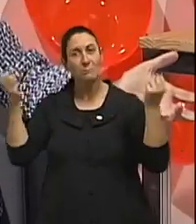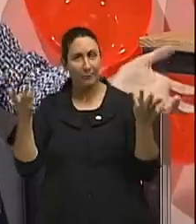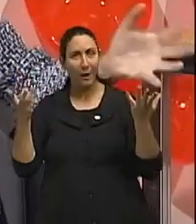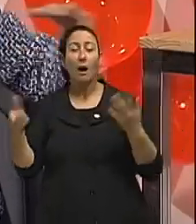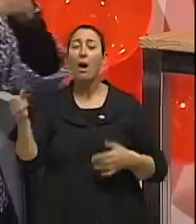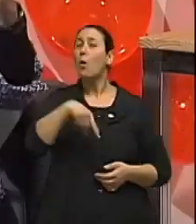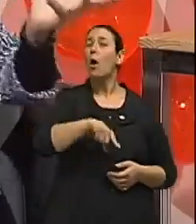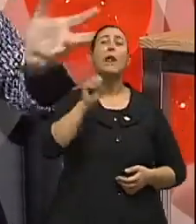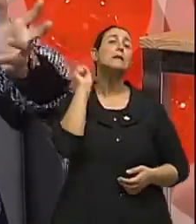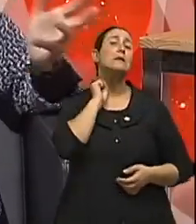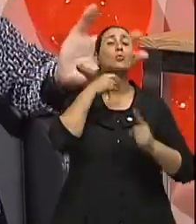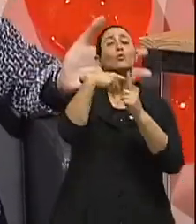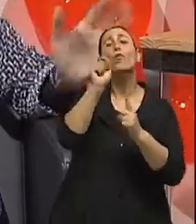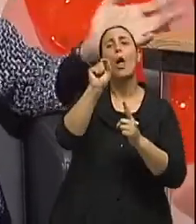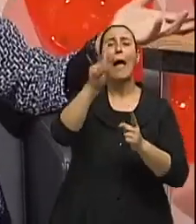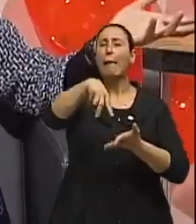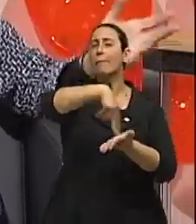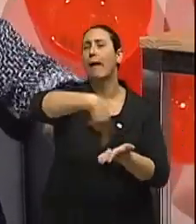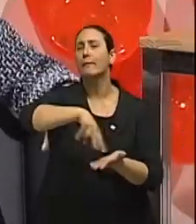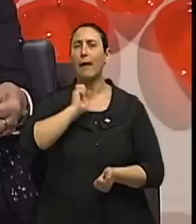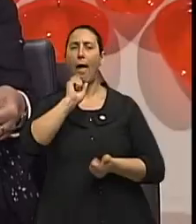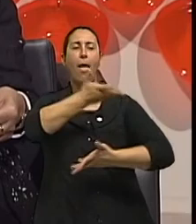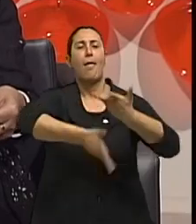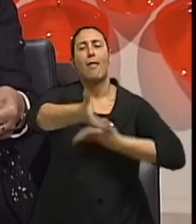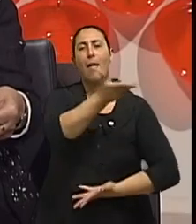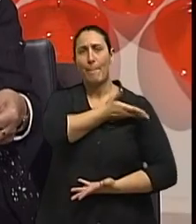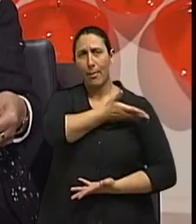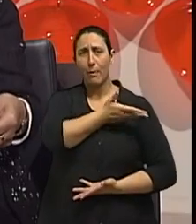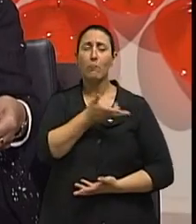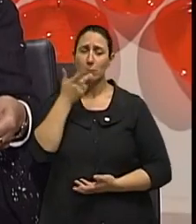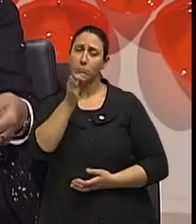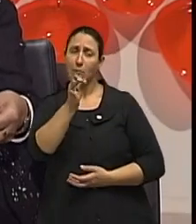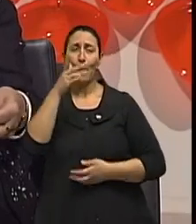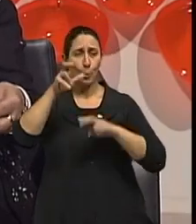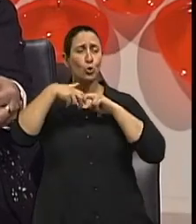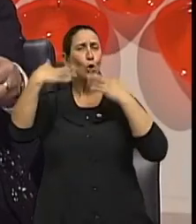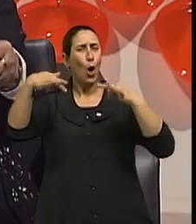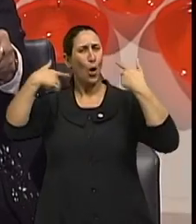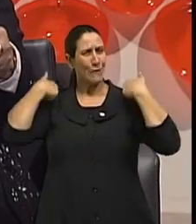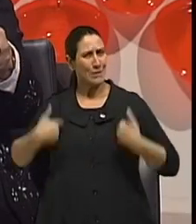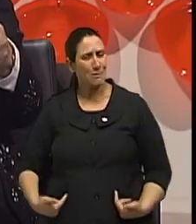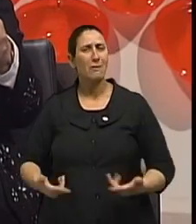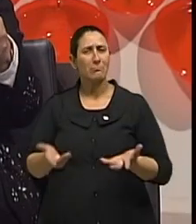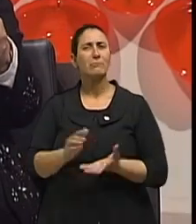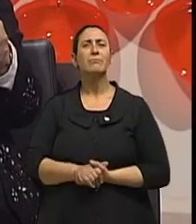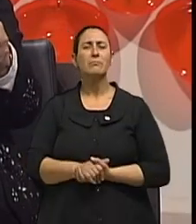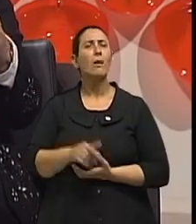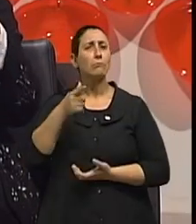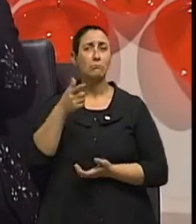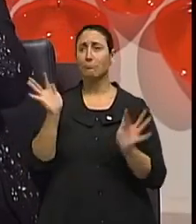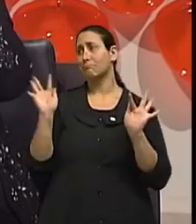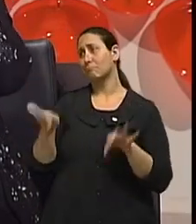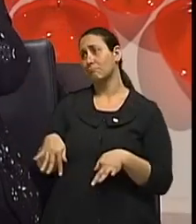outros idosos, é dividir experiências. Claro. Inclusive a dor física, né? Sem dúvida. Mas traz dor física, né? Doutora, chegou na